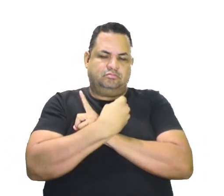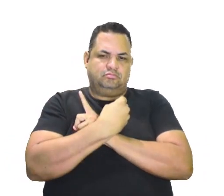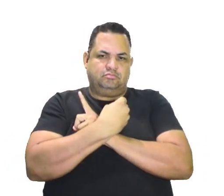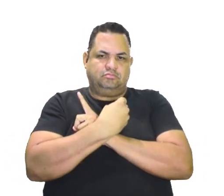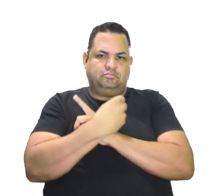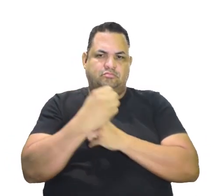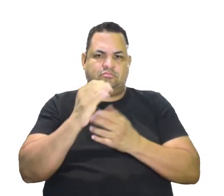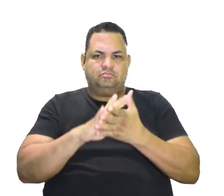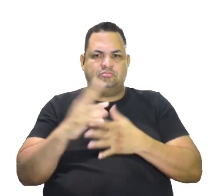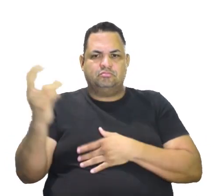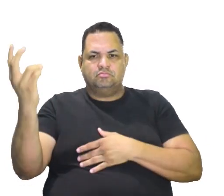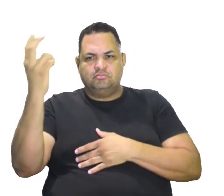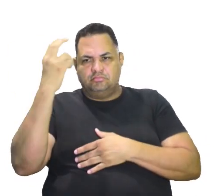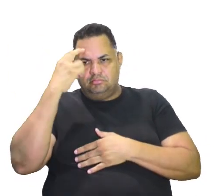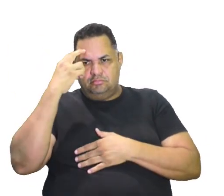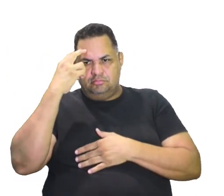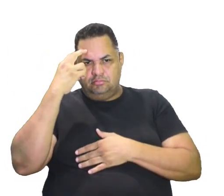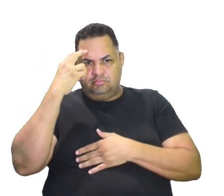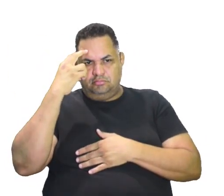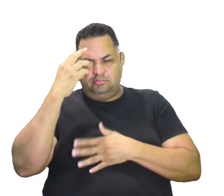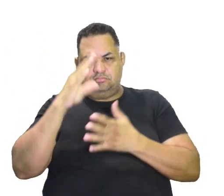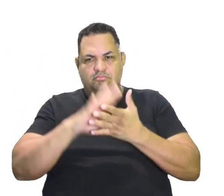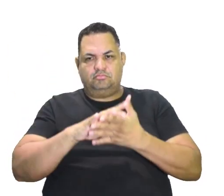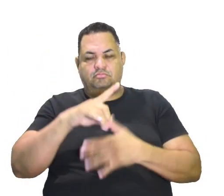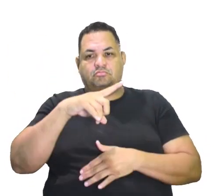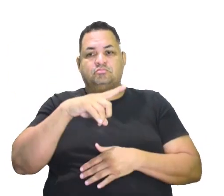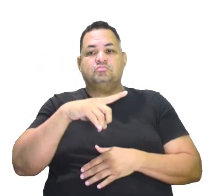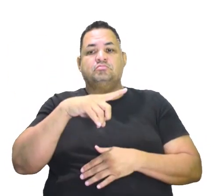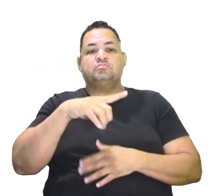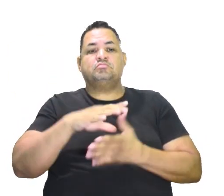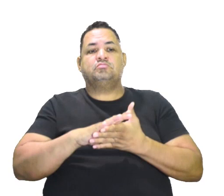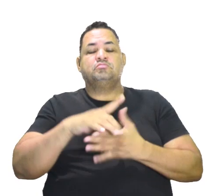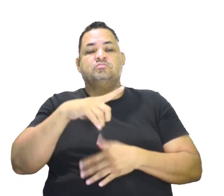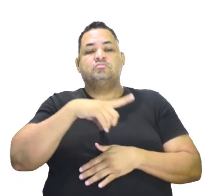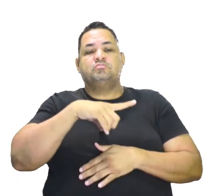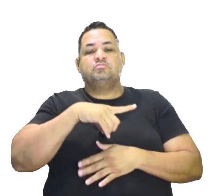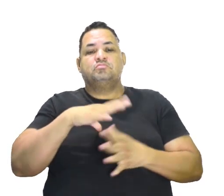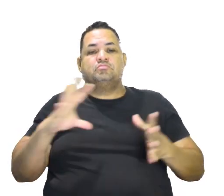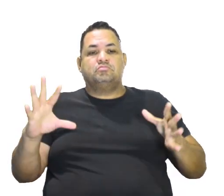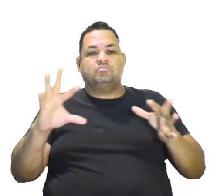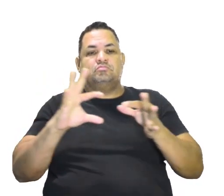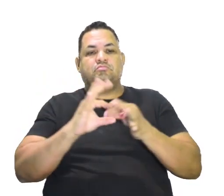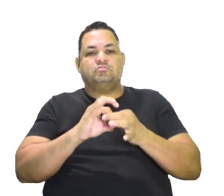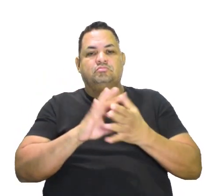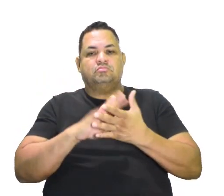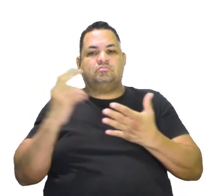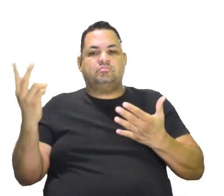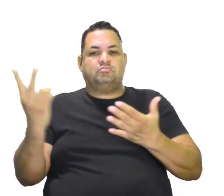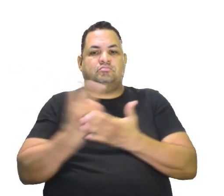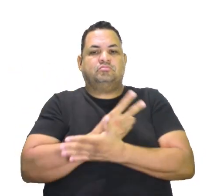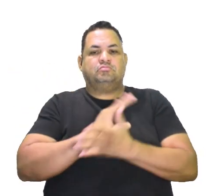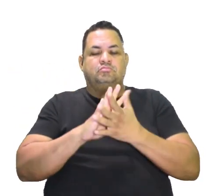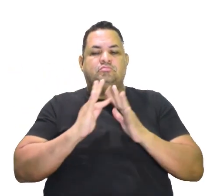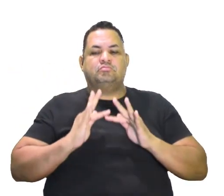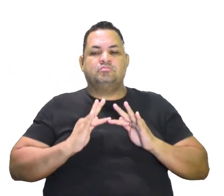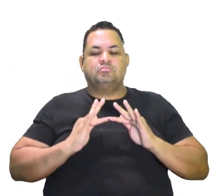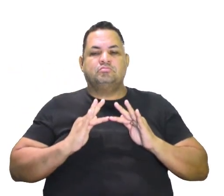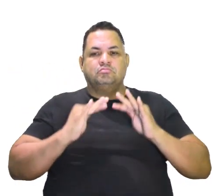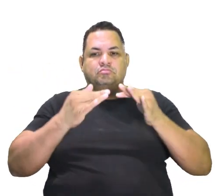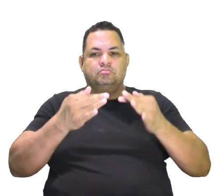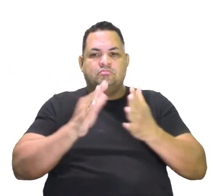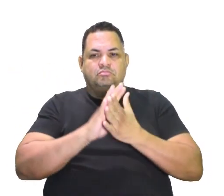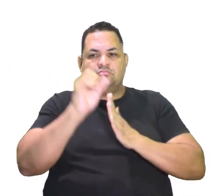sociais e culturais. E essas mudanças tinham uma ligação com os acontecimentos